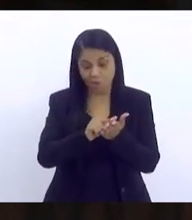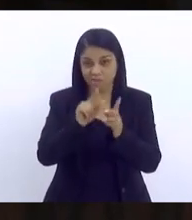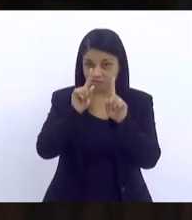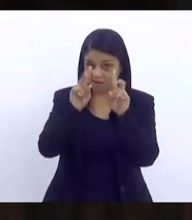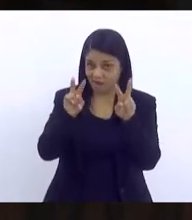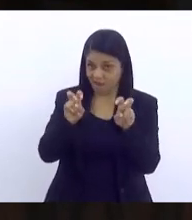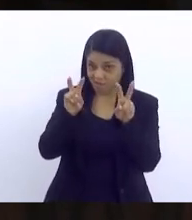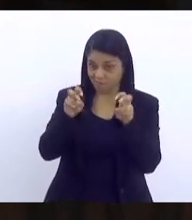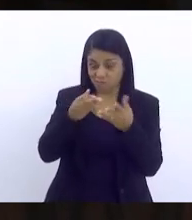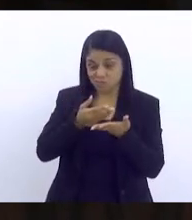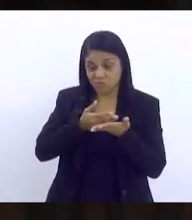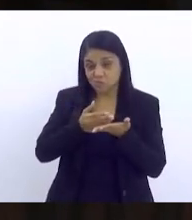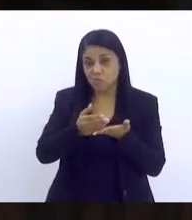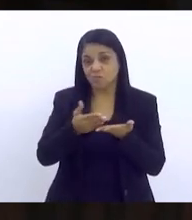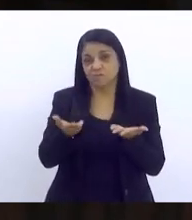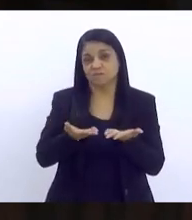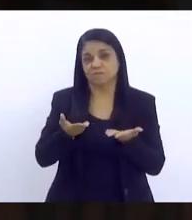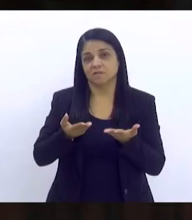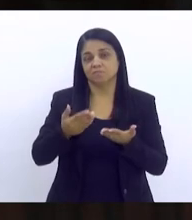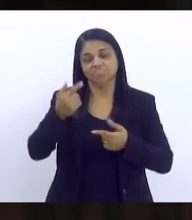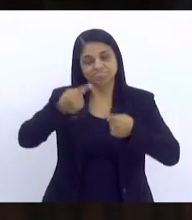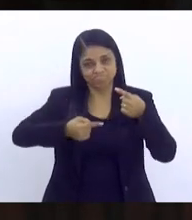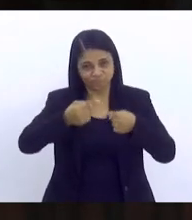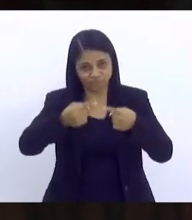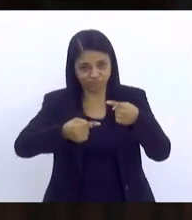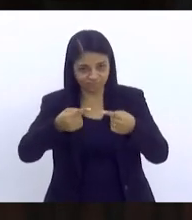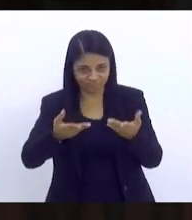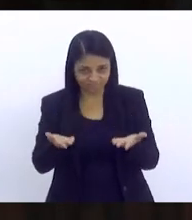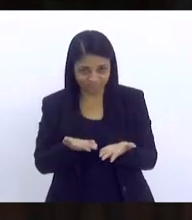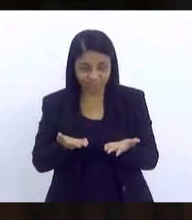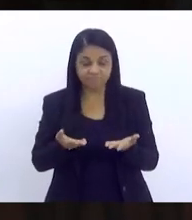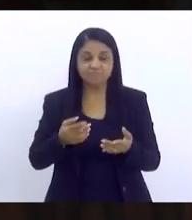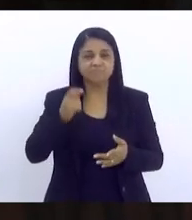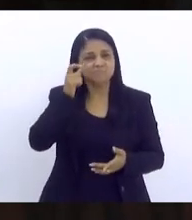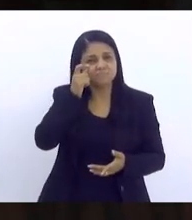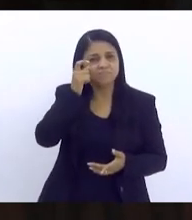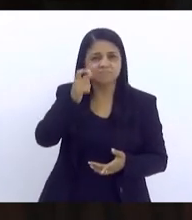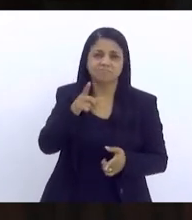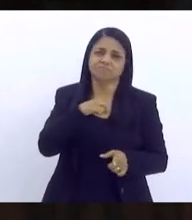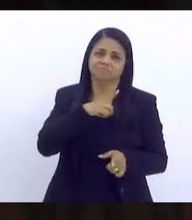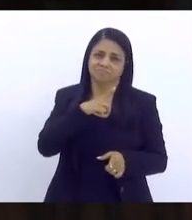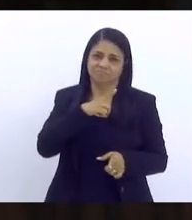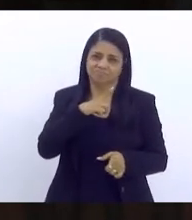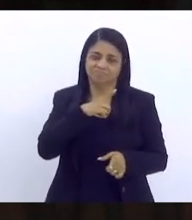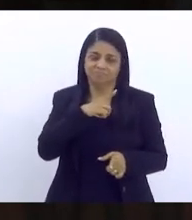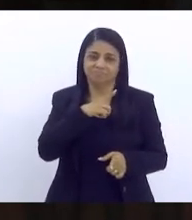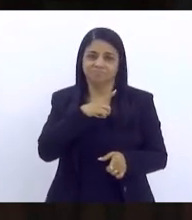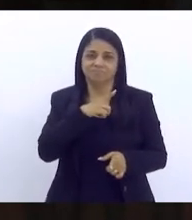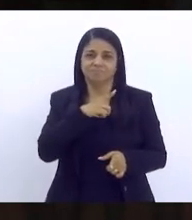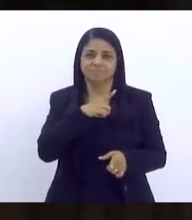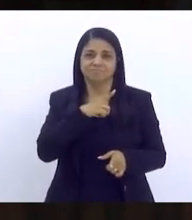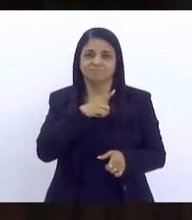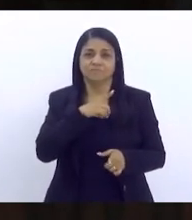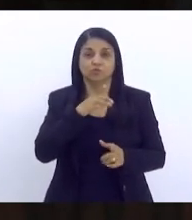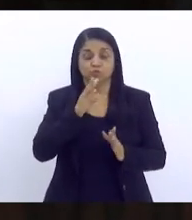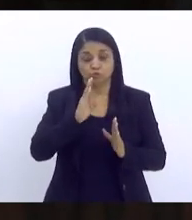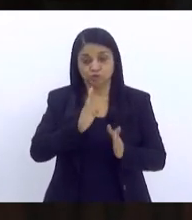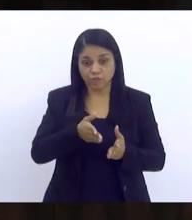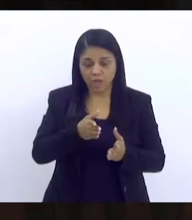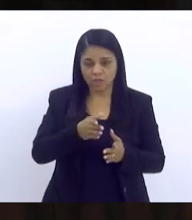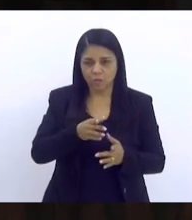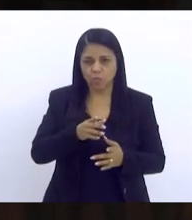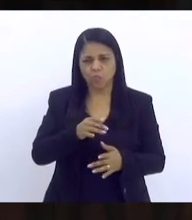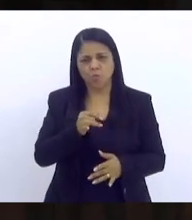começamos a implementar. Eu acho também muito interessante, também nós podemos perceber o já e o ainda não.